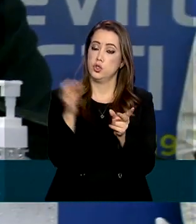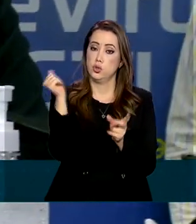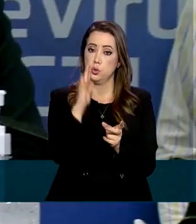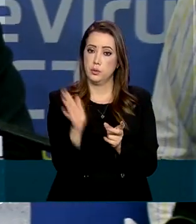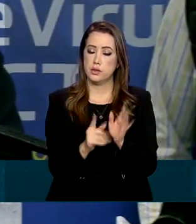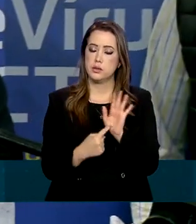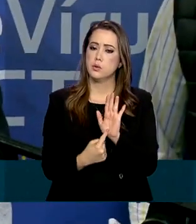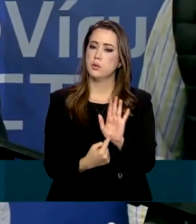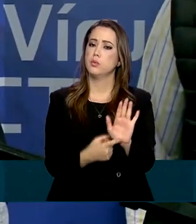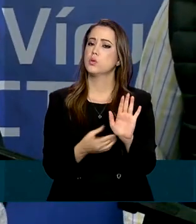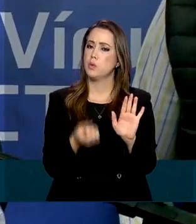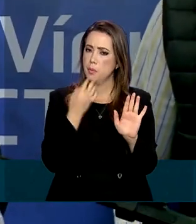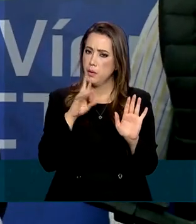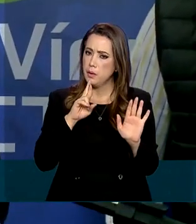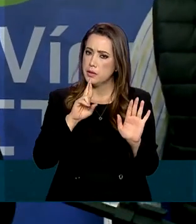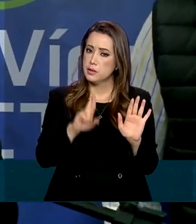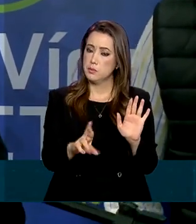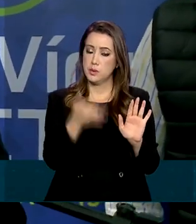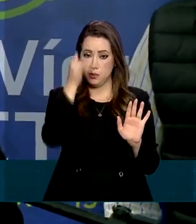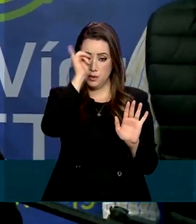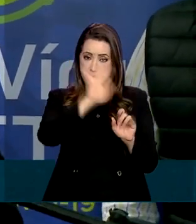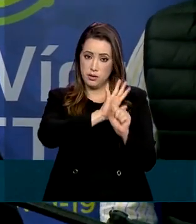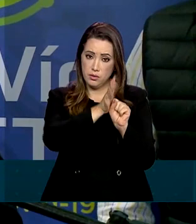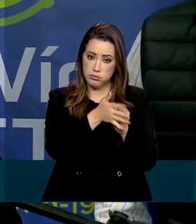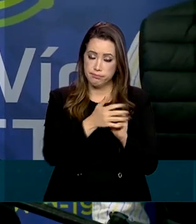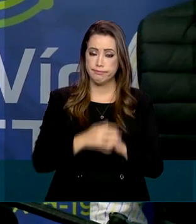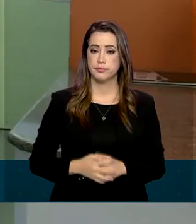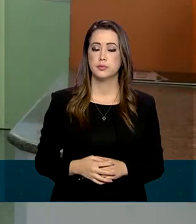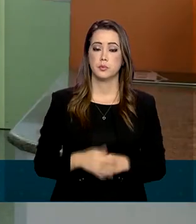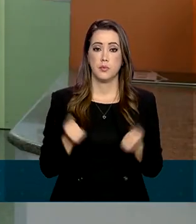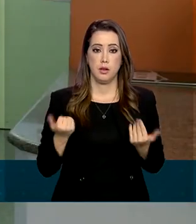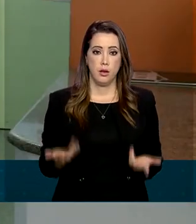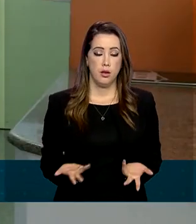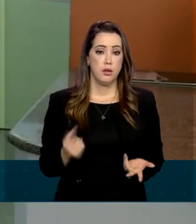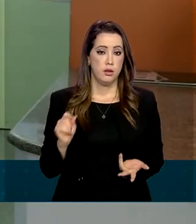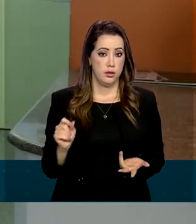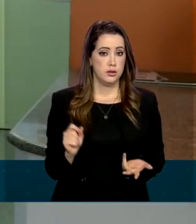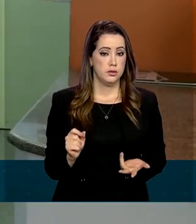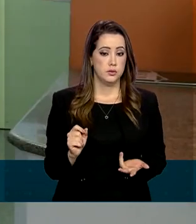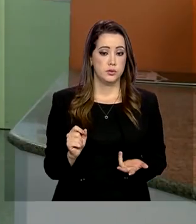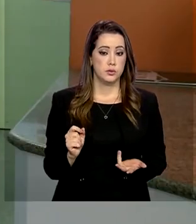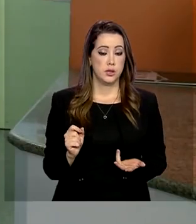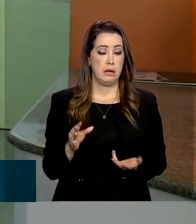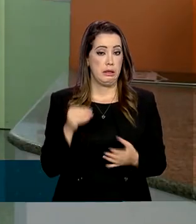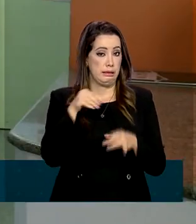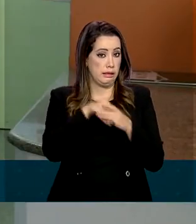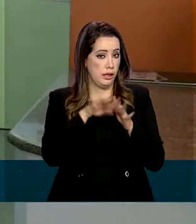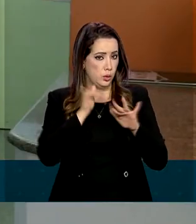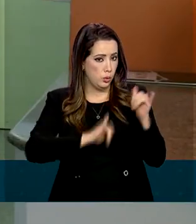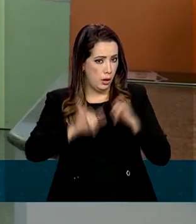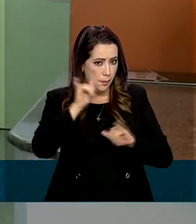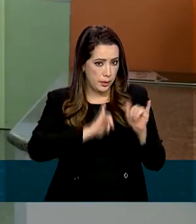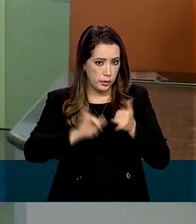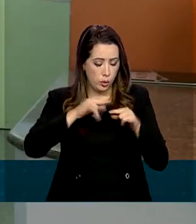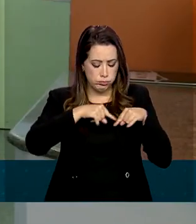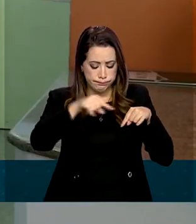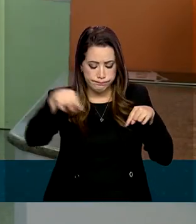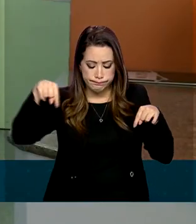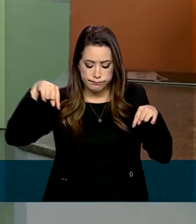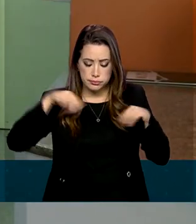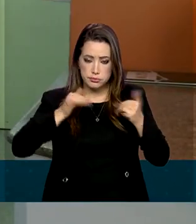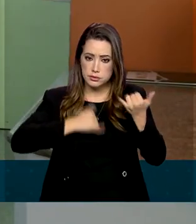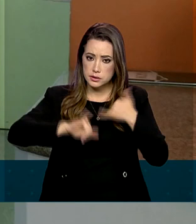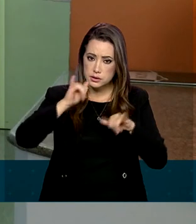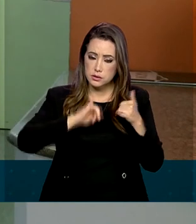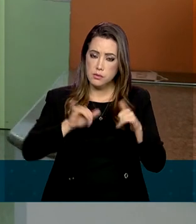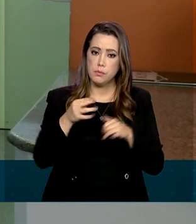apresentou bom resultado no combate ao coronavírus em laboratório. Os resultados in vitro no laboratório foram promissores. O